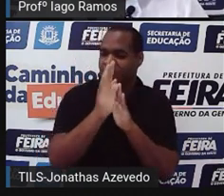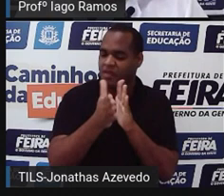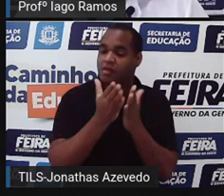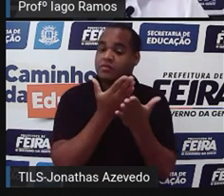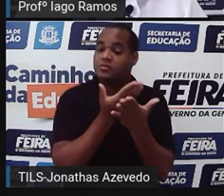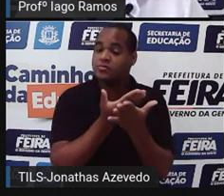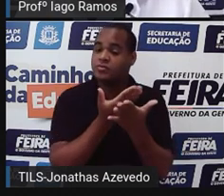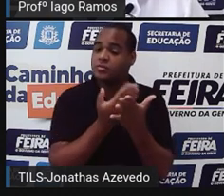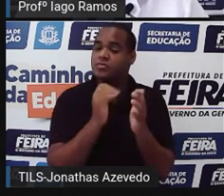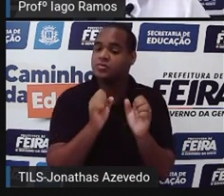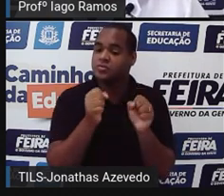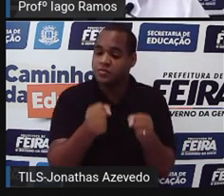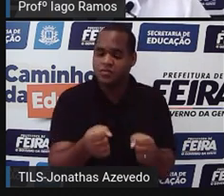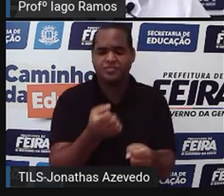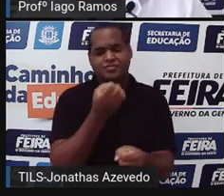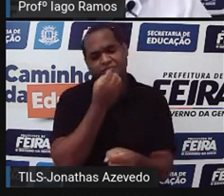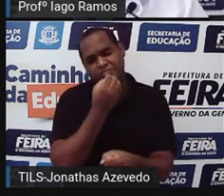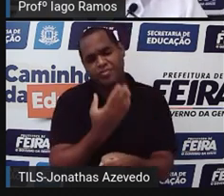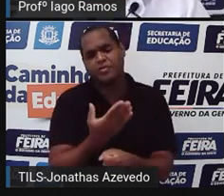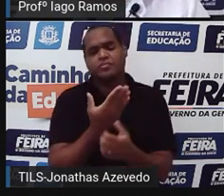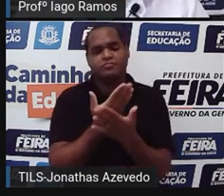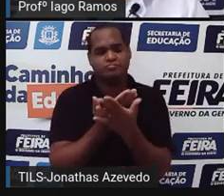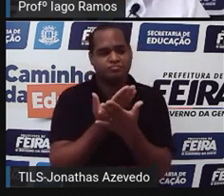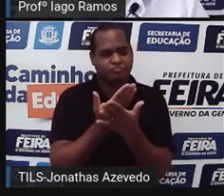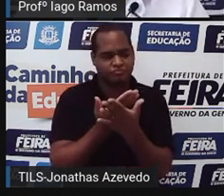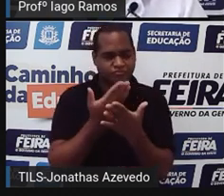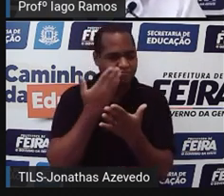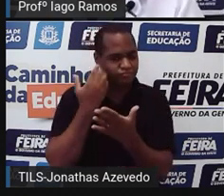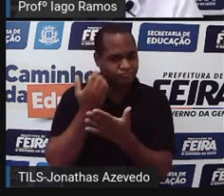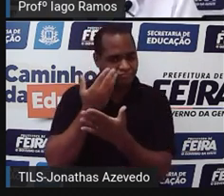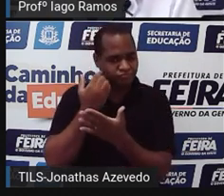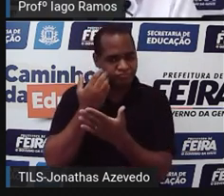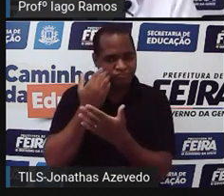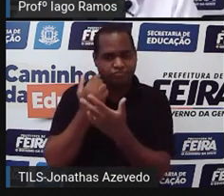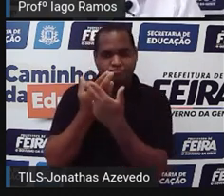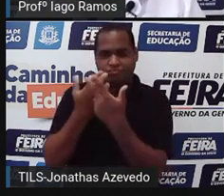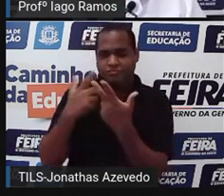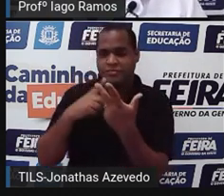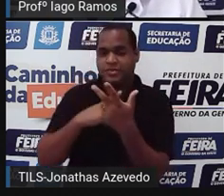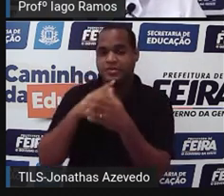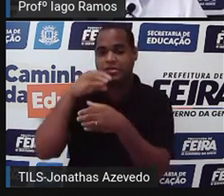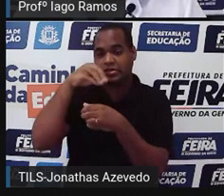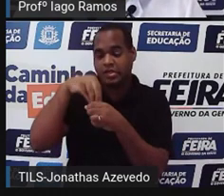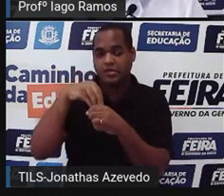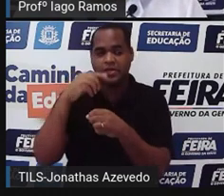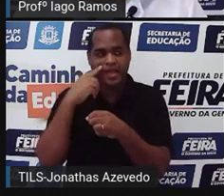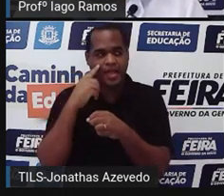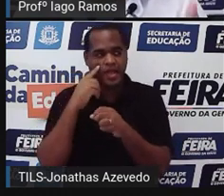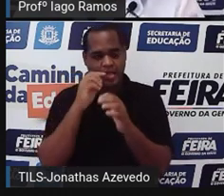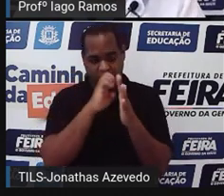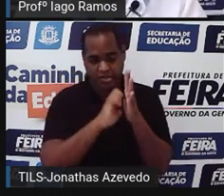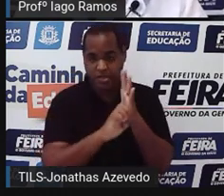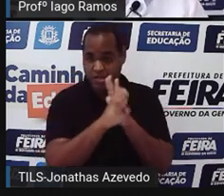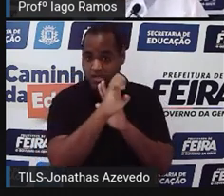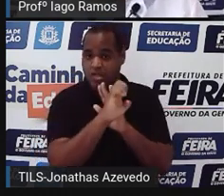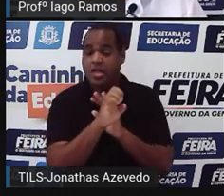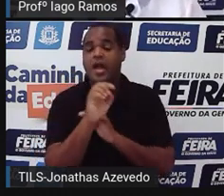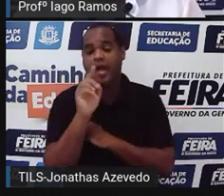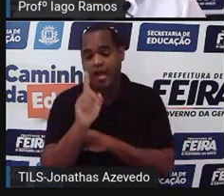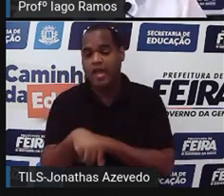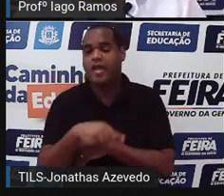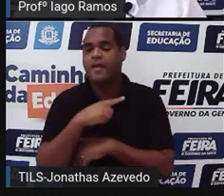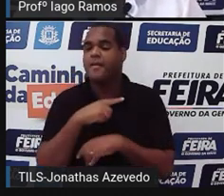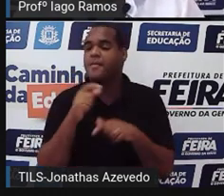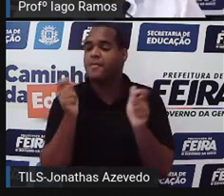gráficos, né? Dentro dessa parte chamada estatística, que a gente acaba vendo aqui,